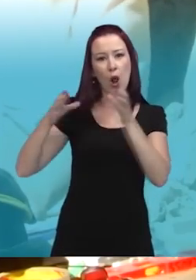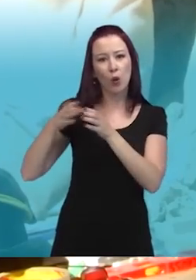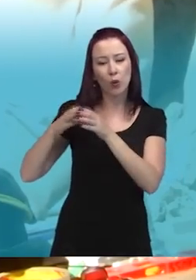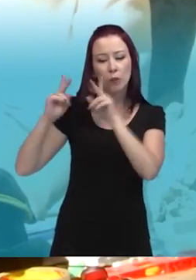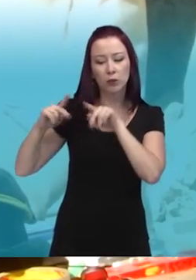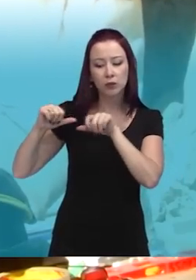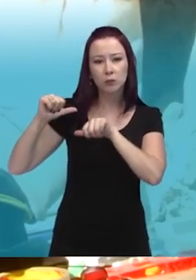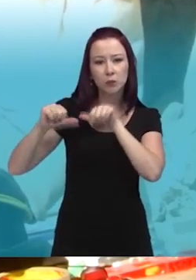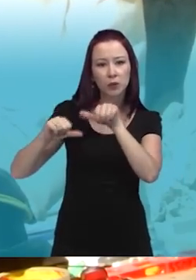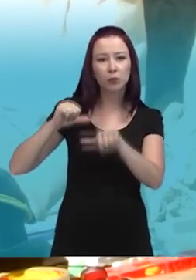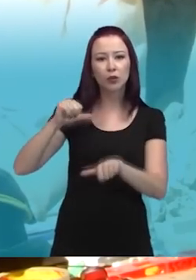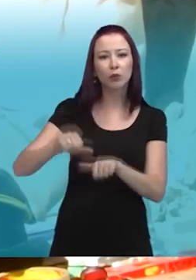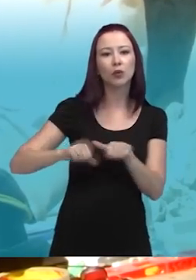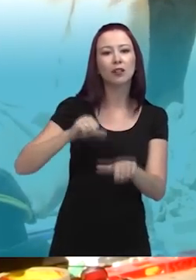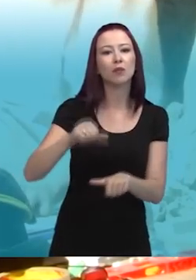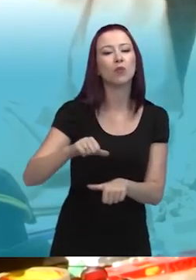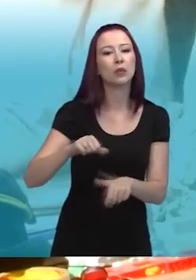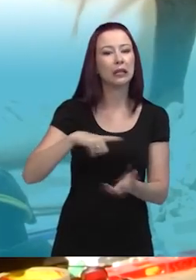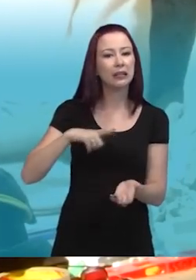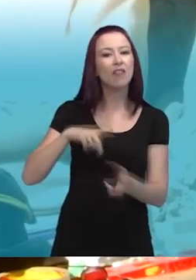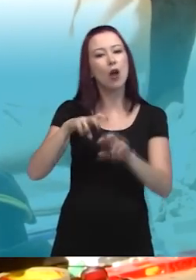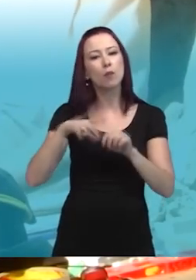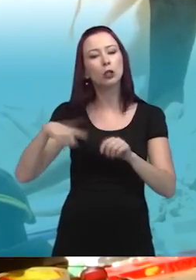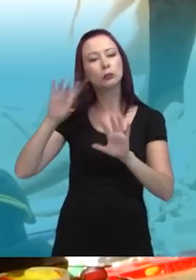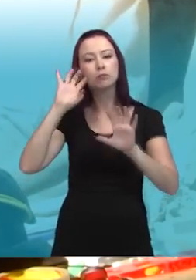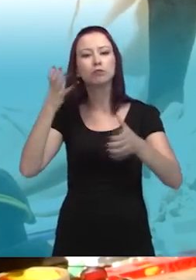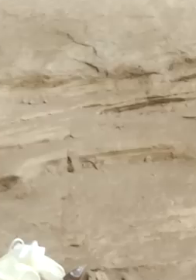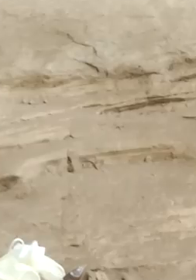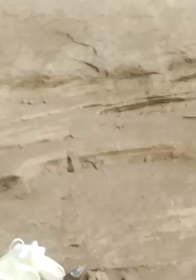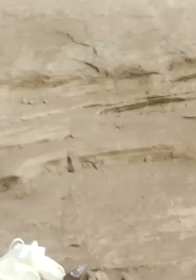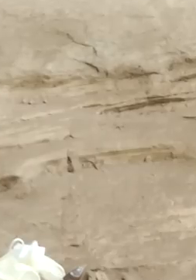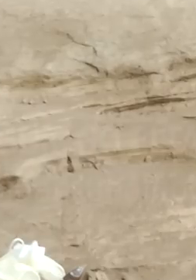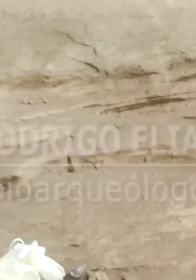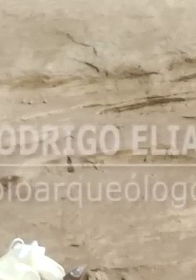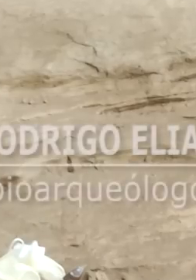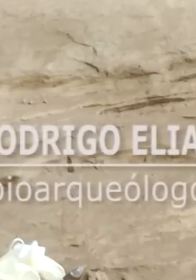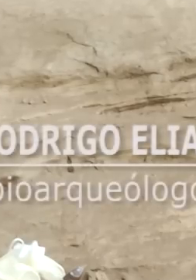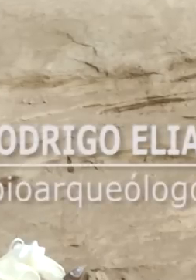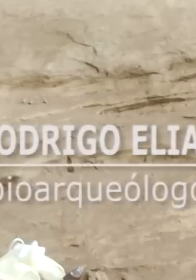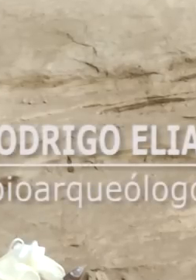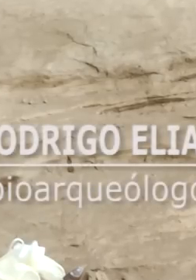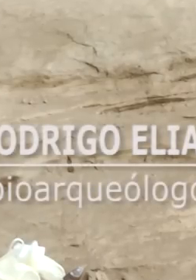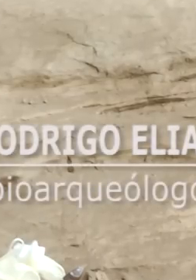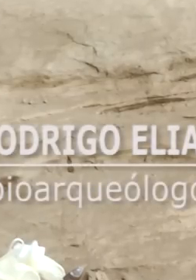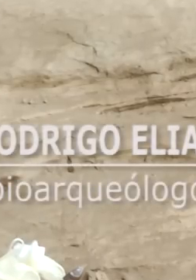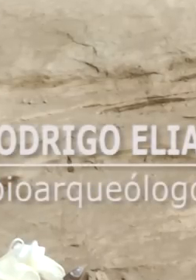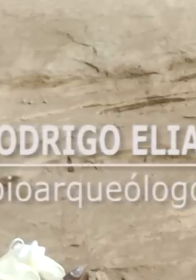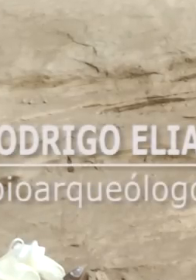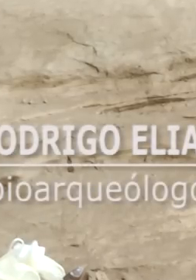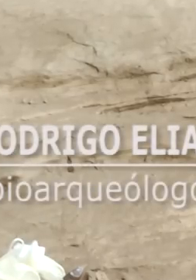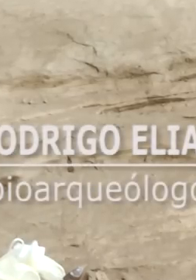social daquele grupo que já existia, que levaram a uma mudança nas práticas funerárias? Quanto mais delicado, quanto mais